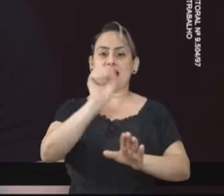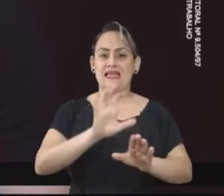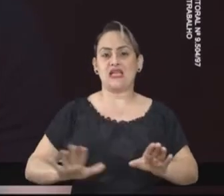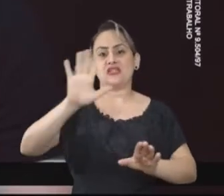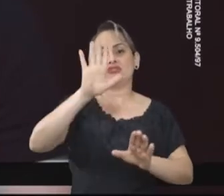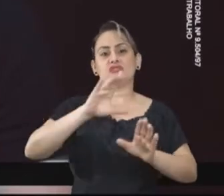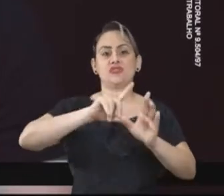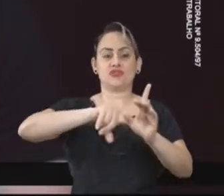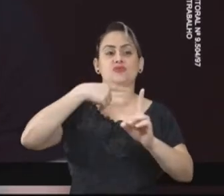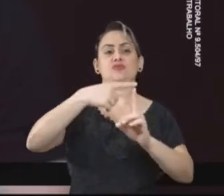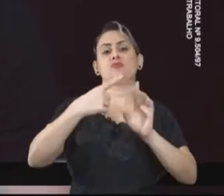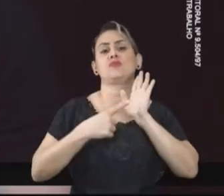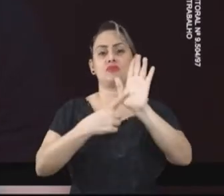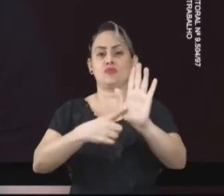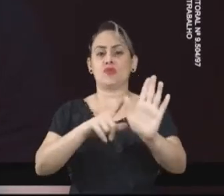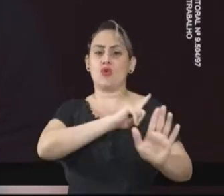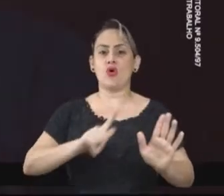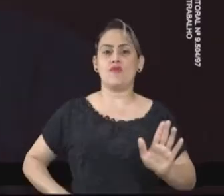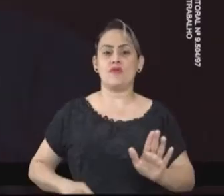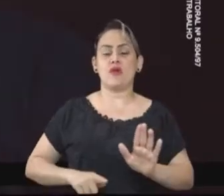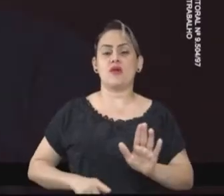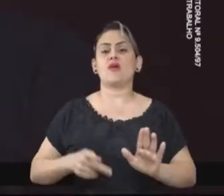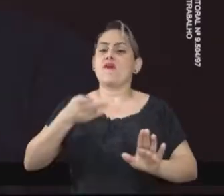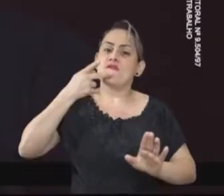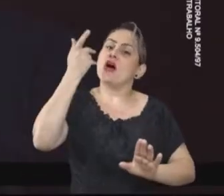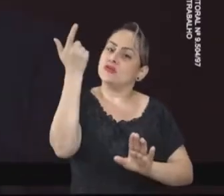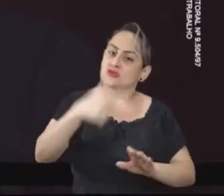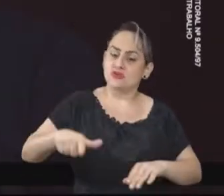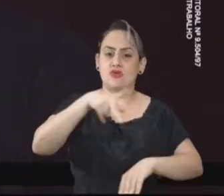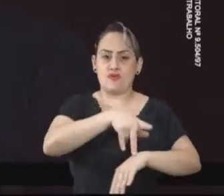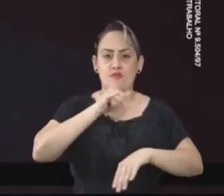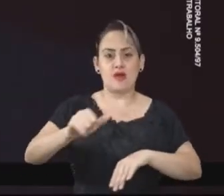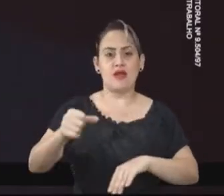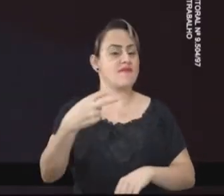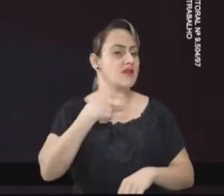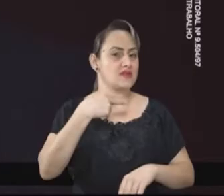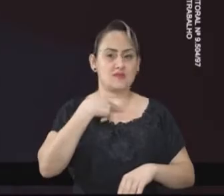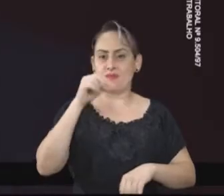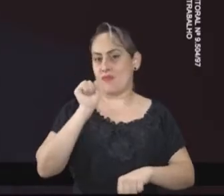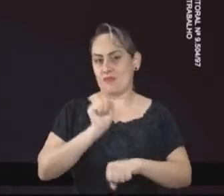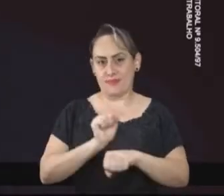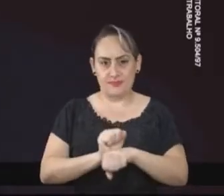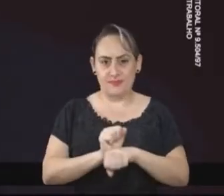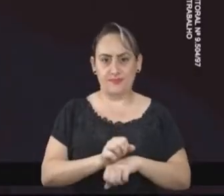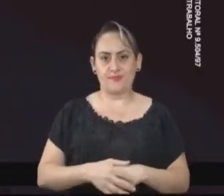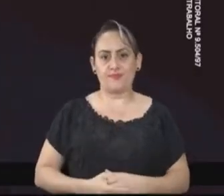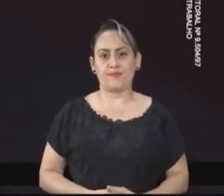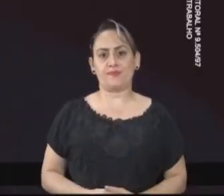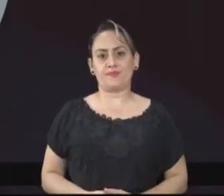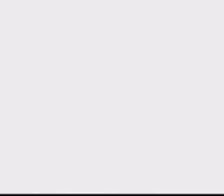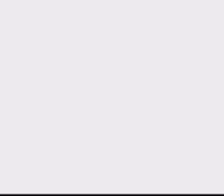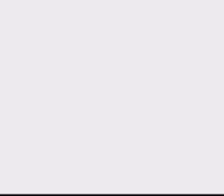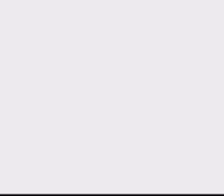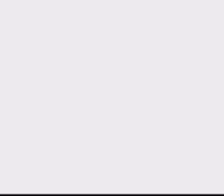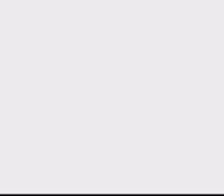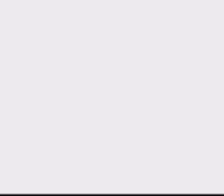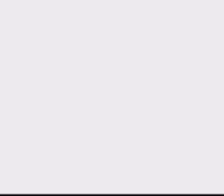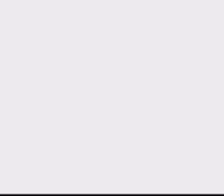isso, eu digo e repito, Paranavaí é uma cidade que não pode mais parar.